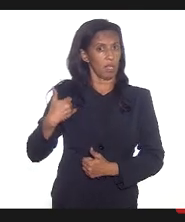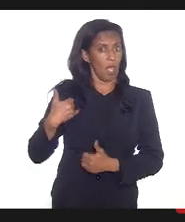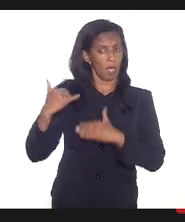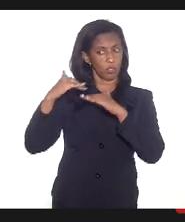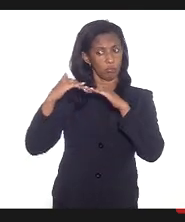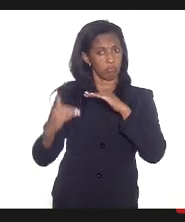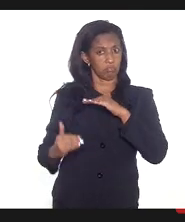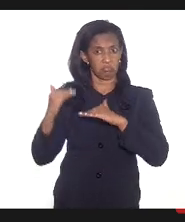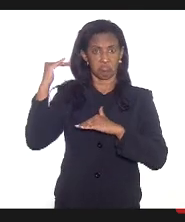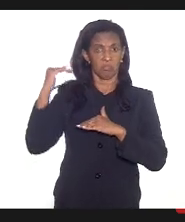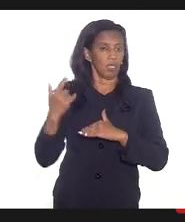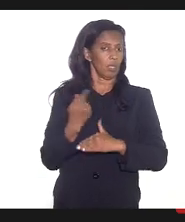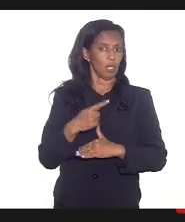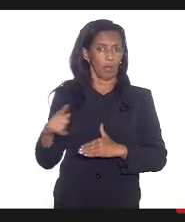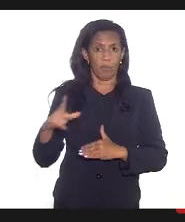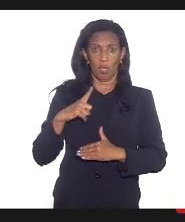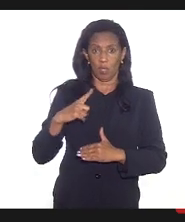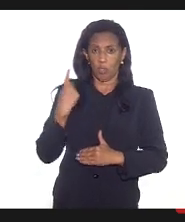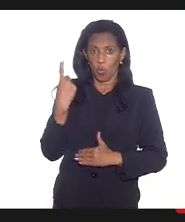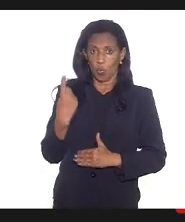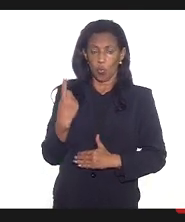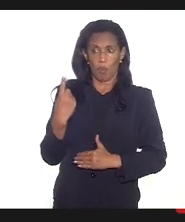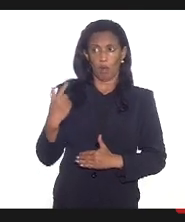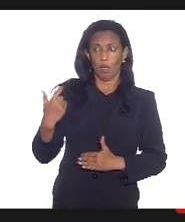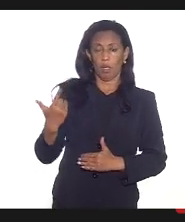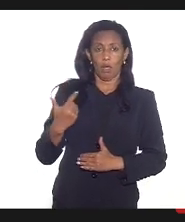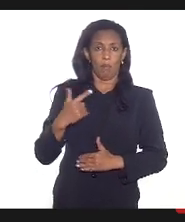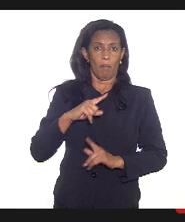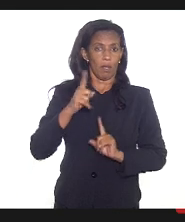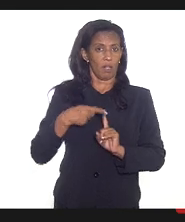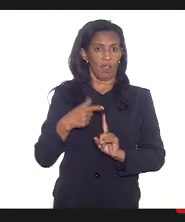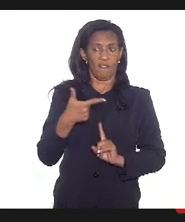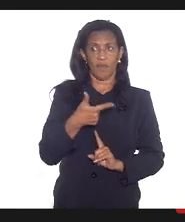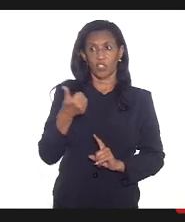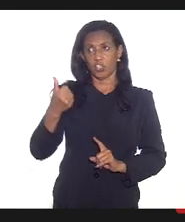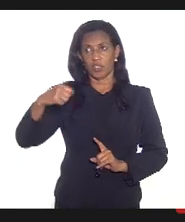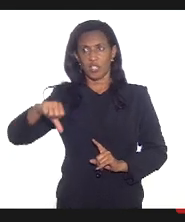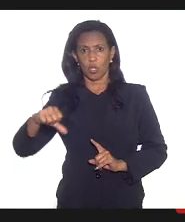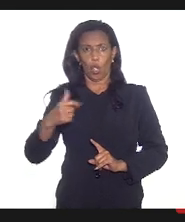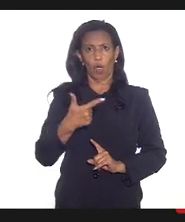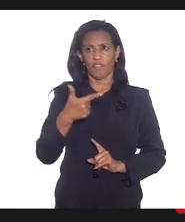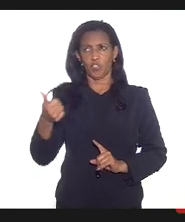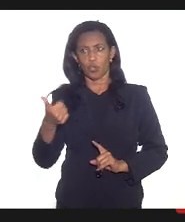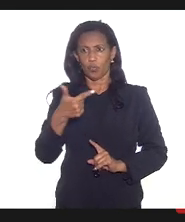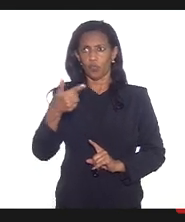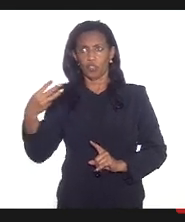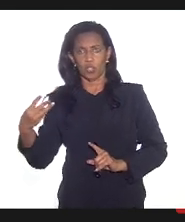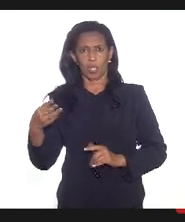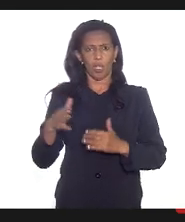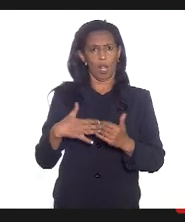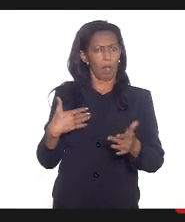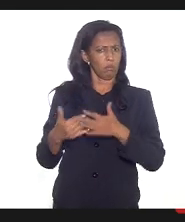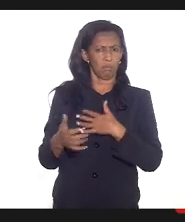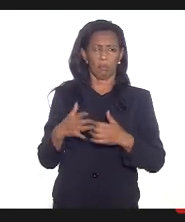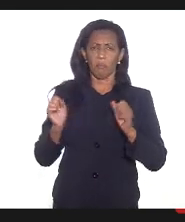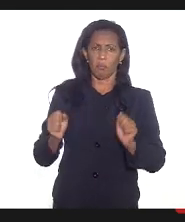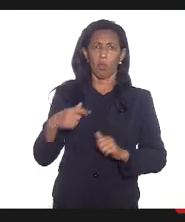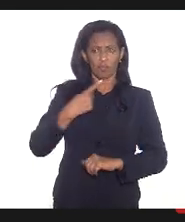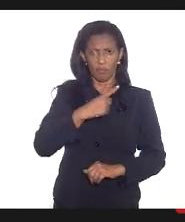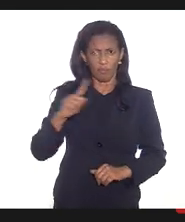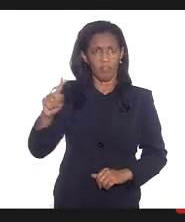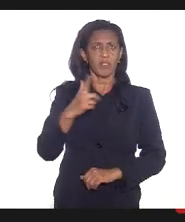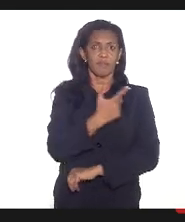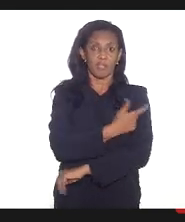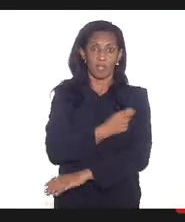ou seja eu tenho uma lactante de 21 23 19 anos ela pode se vacinar ela deve